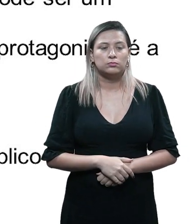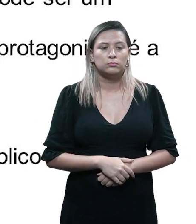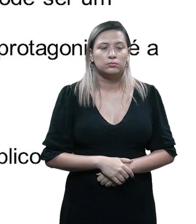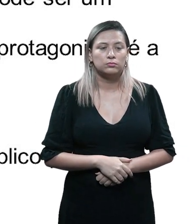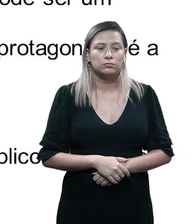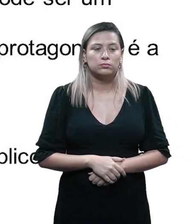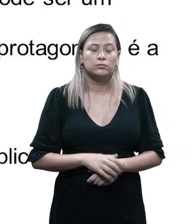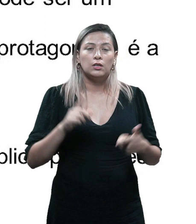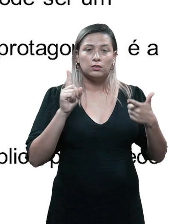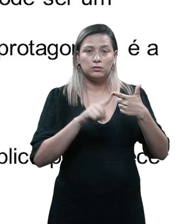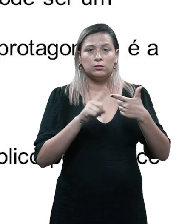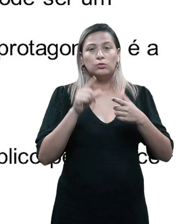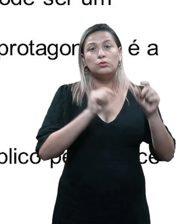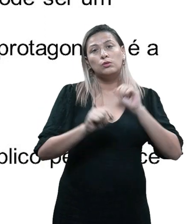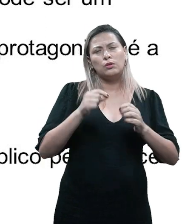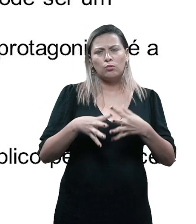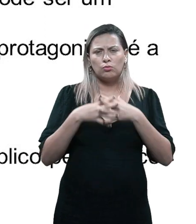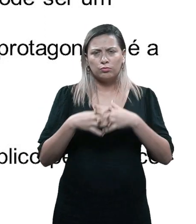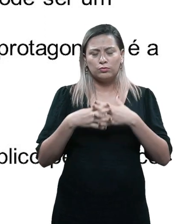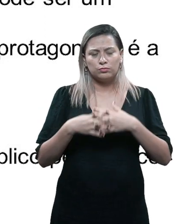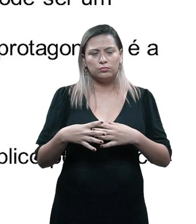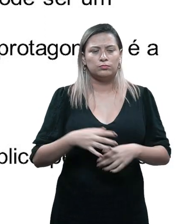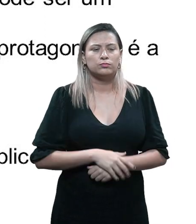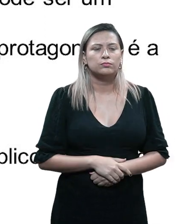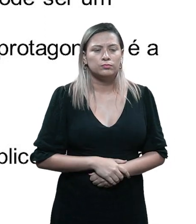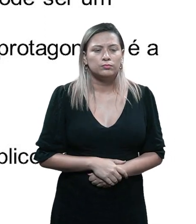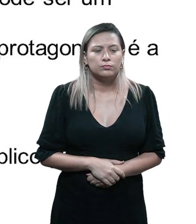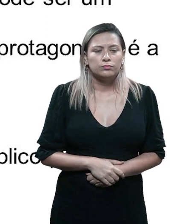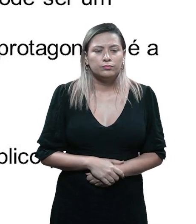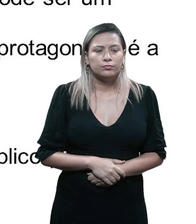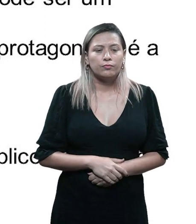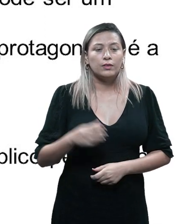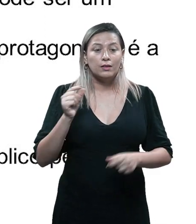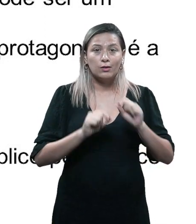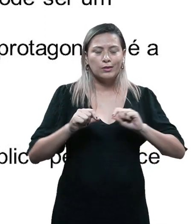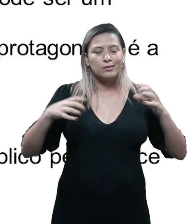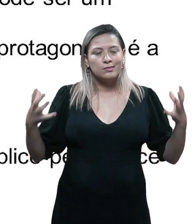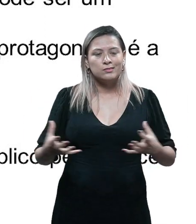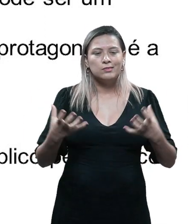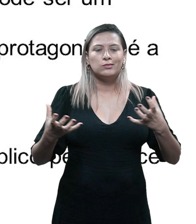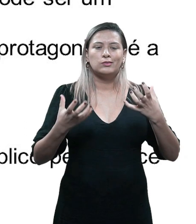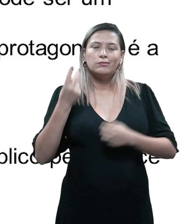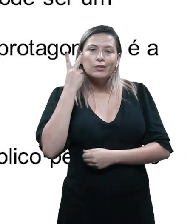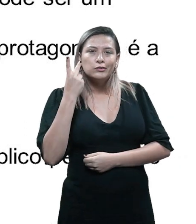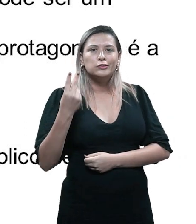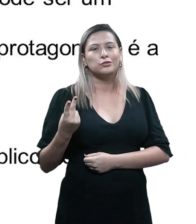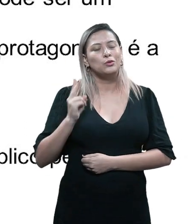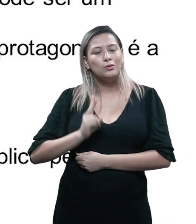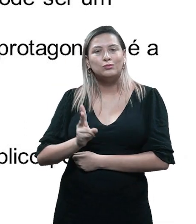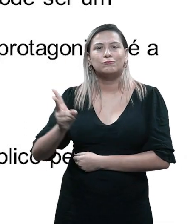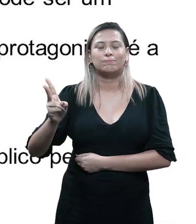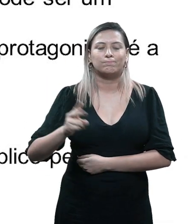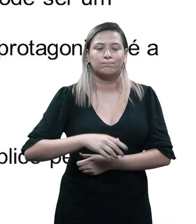A segunda ferramenta é o conflito. O conflito é o motor que impele a história